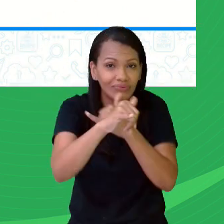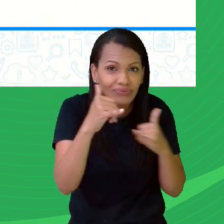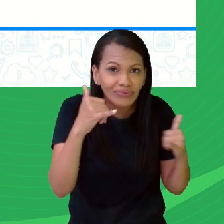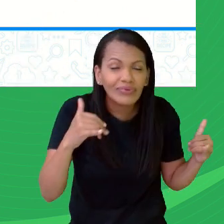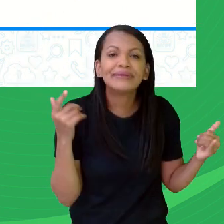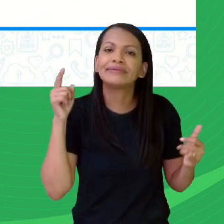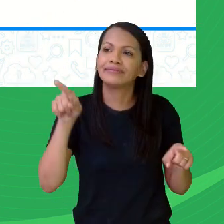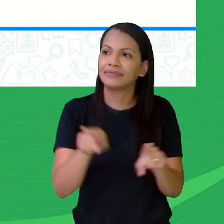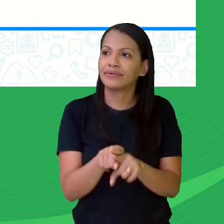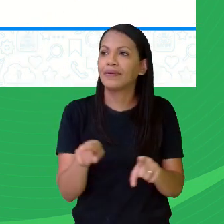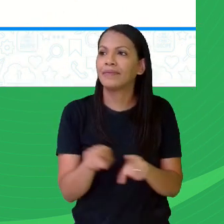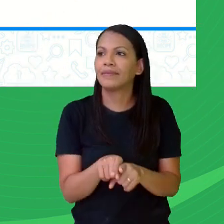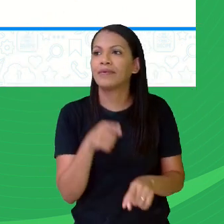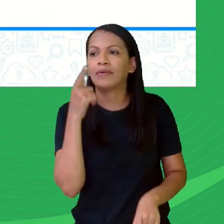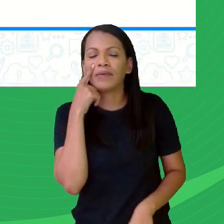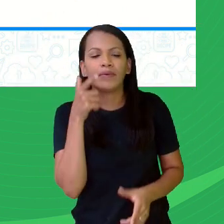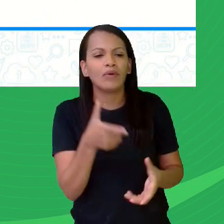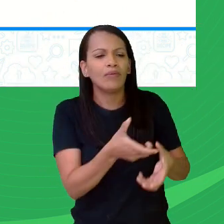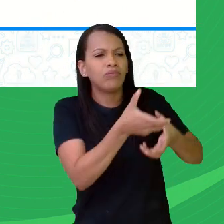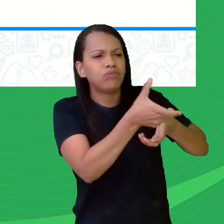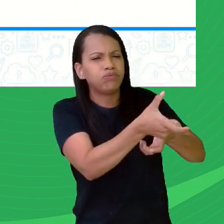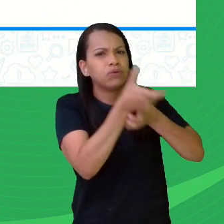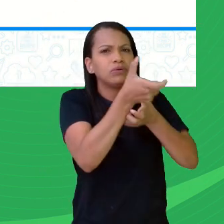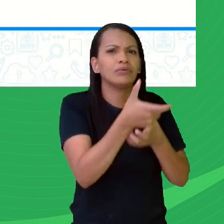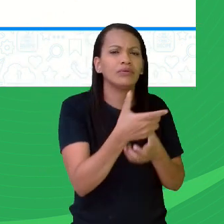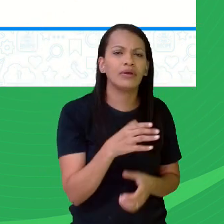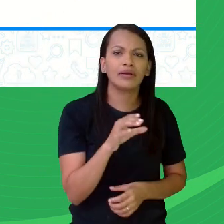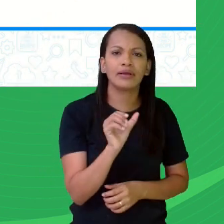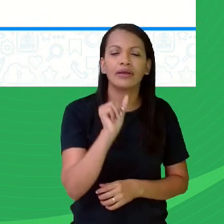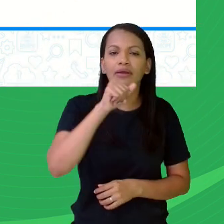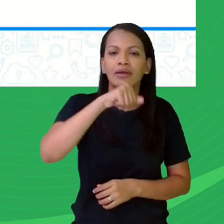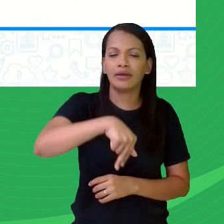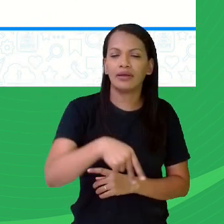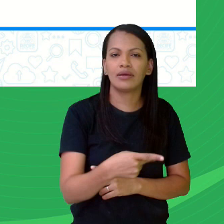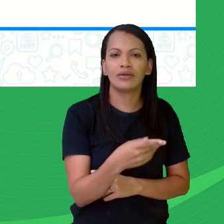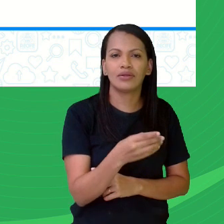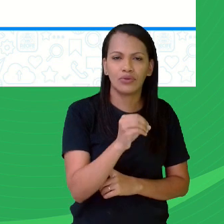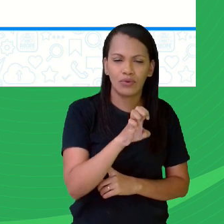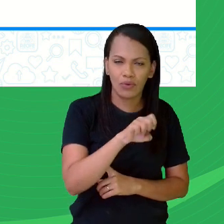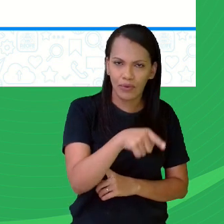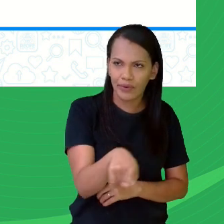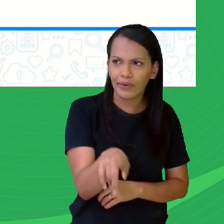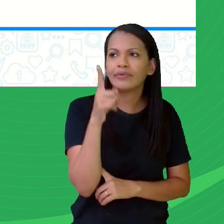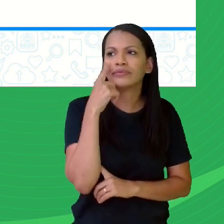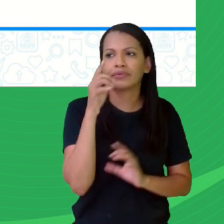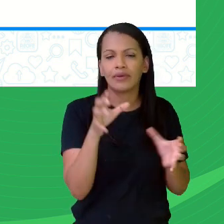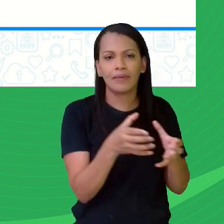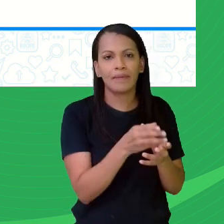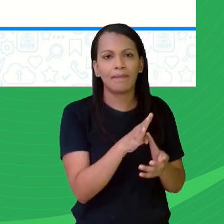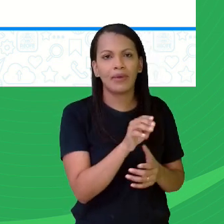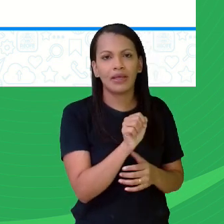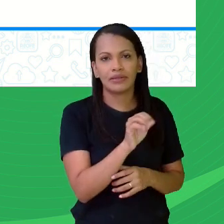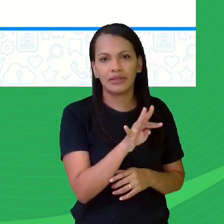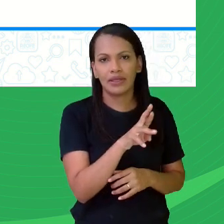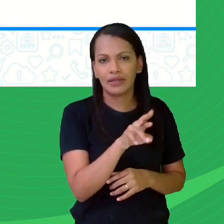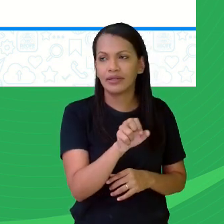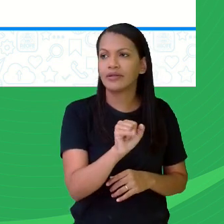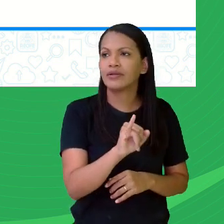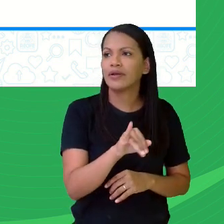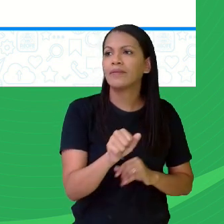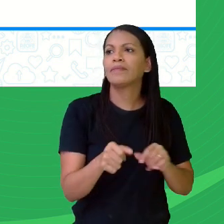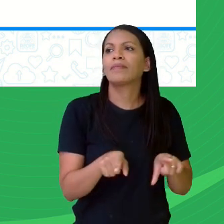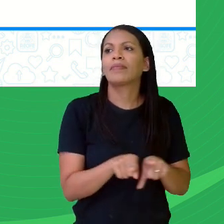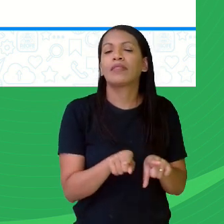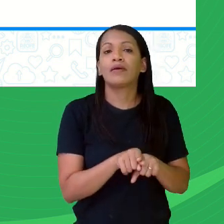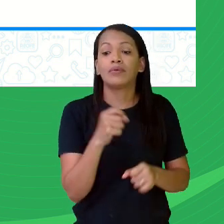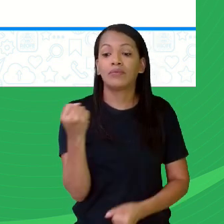isso não é tão comum da gente ouvir. Coletivo de carros, é uma frota. Coletivo de chaves, é molho, né?